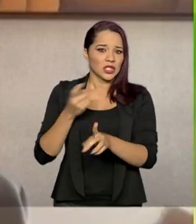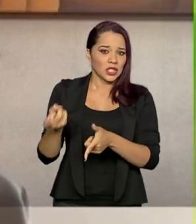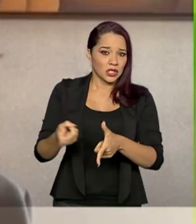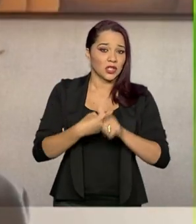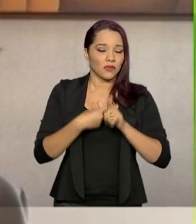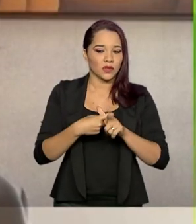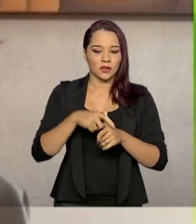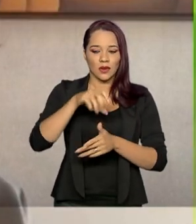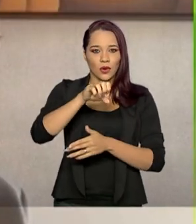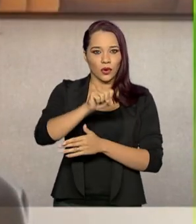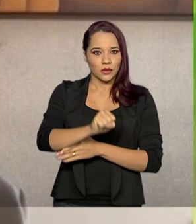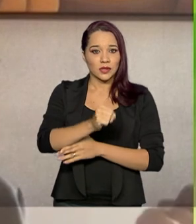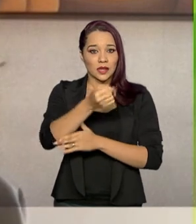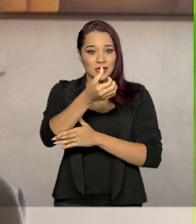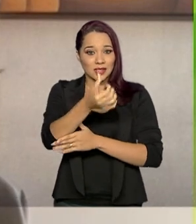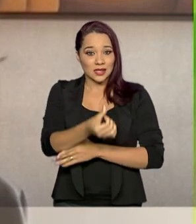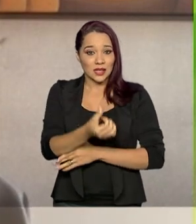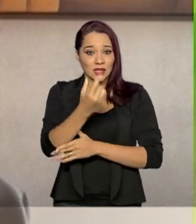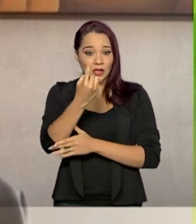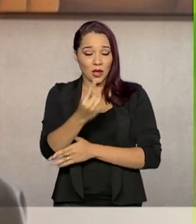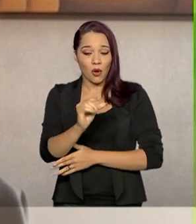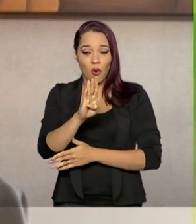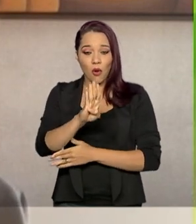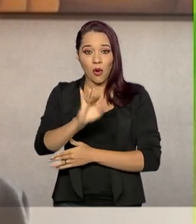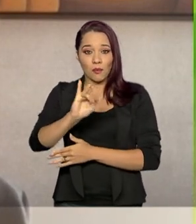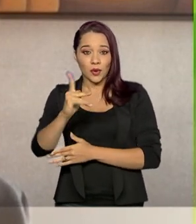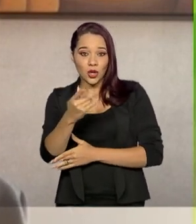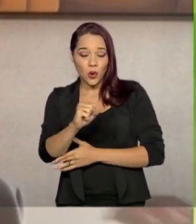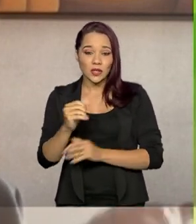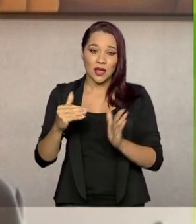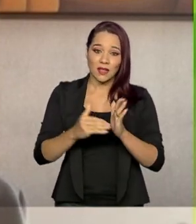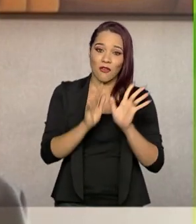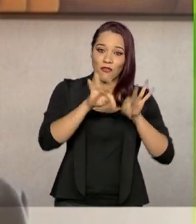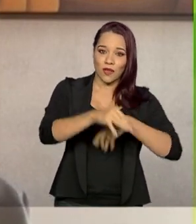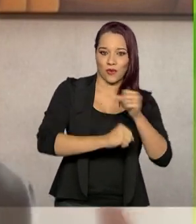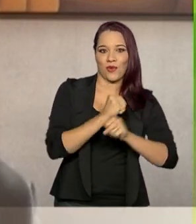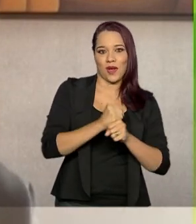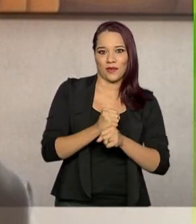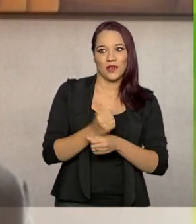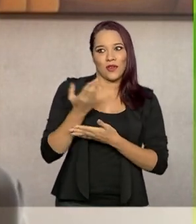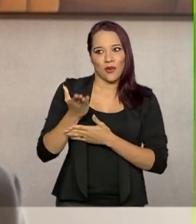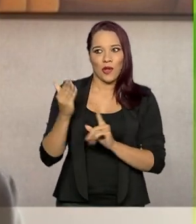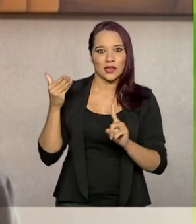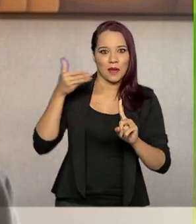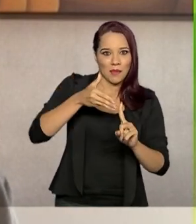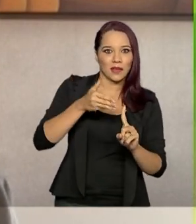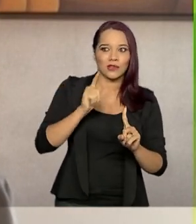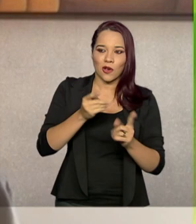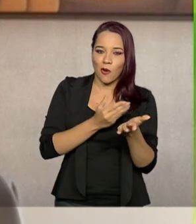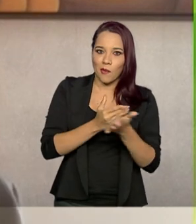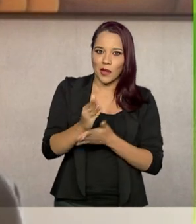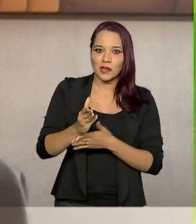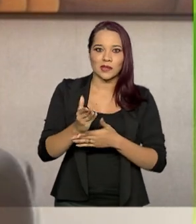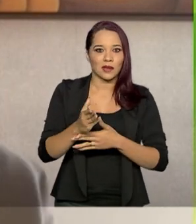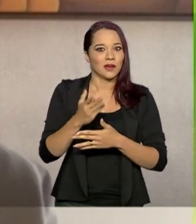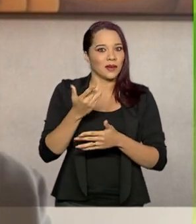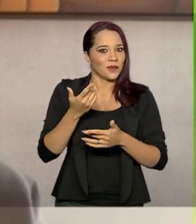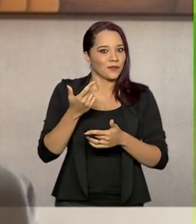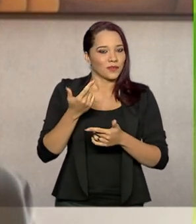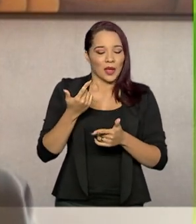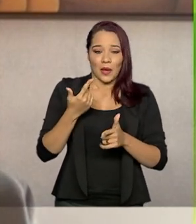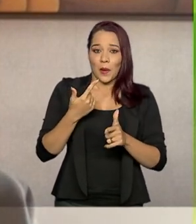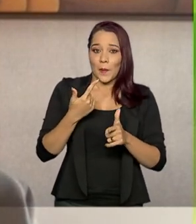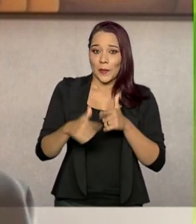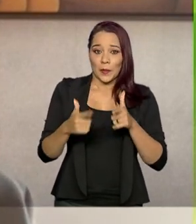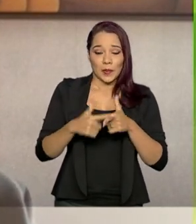para 861 bilhões até o final do ano. A gente começa com essa meta, a gente já entra na pandemia no vermelho, a gente